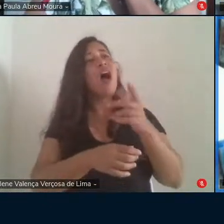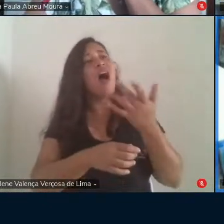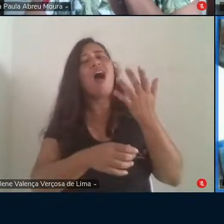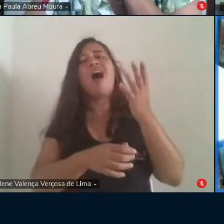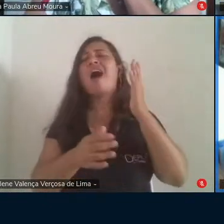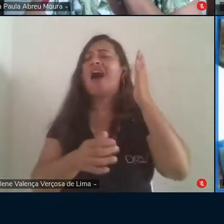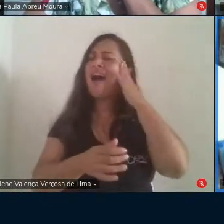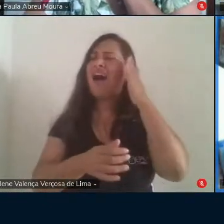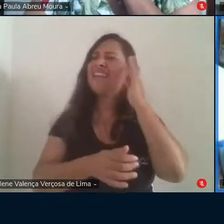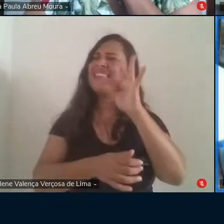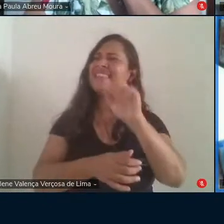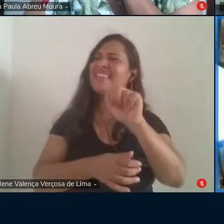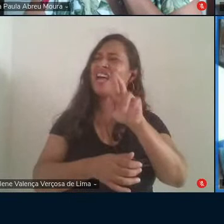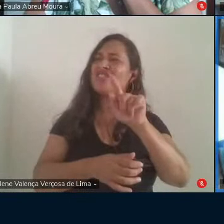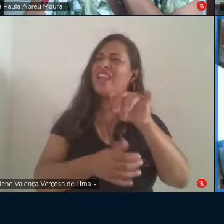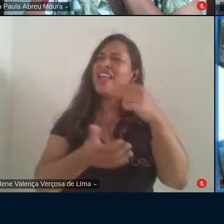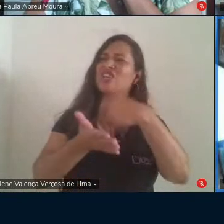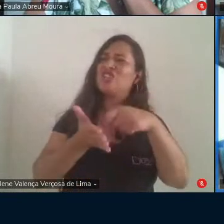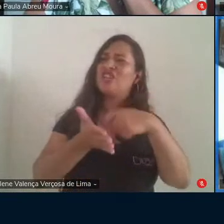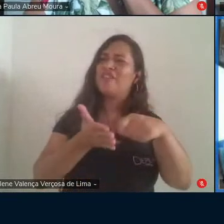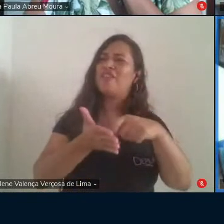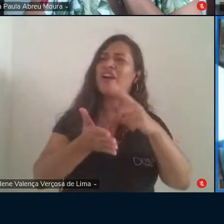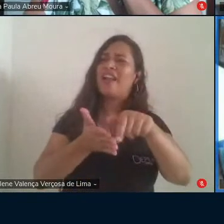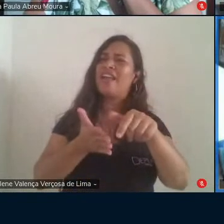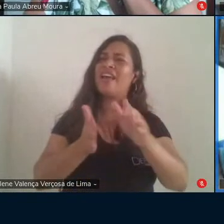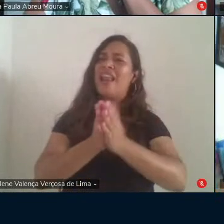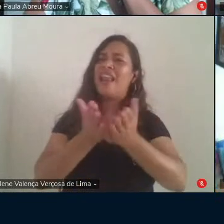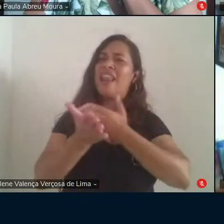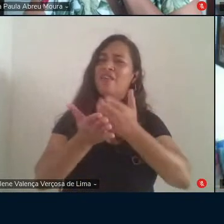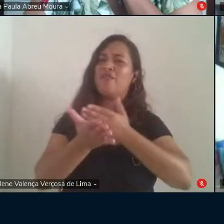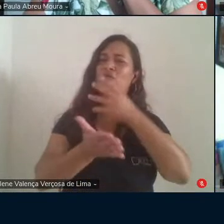Targélia que escreveu aquele livro do Paulo Freire?